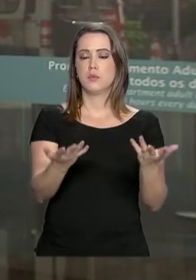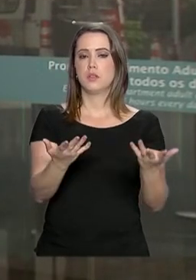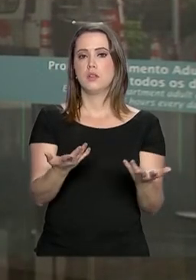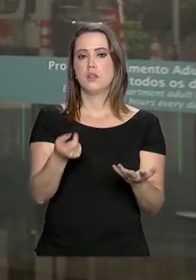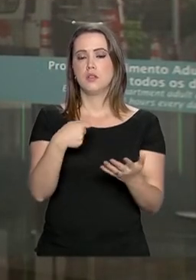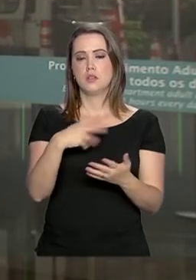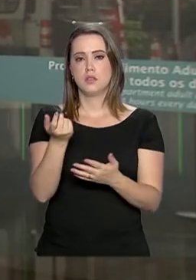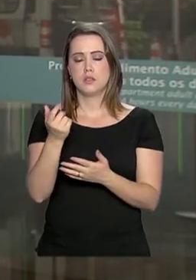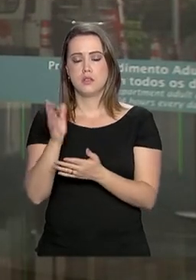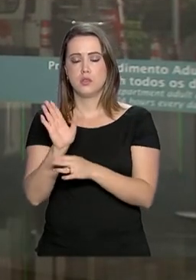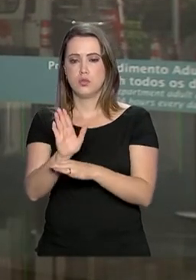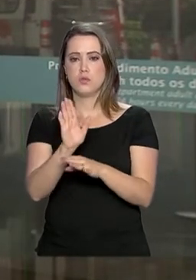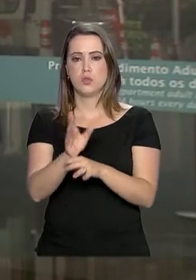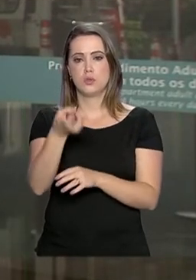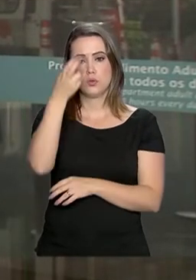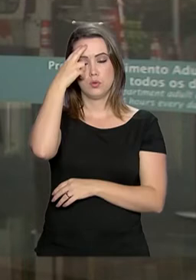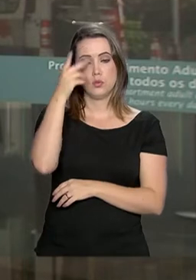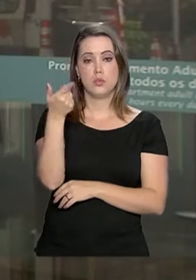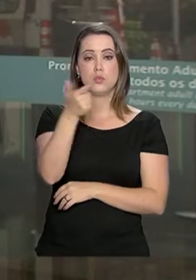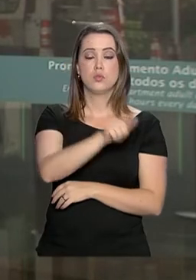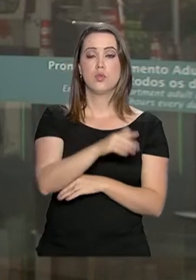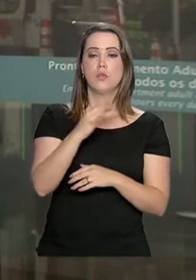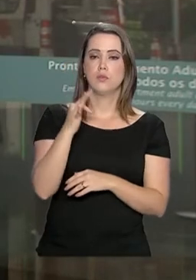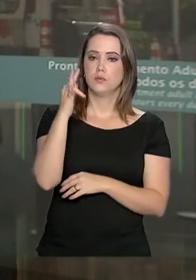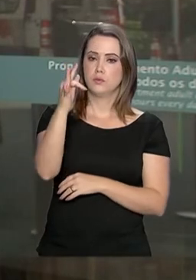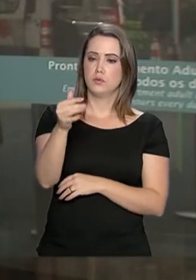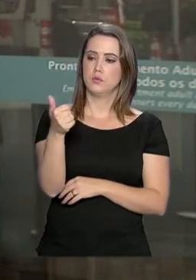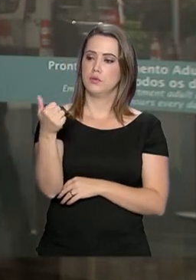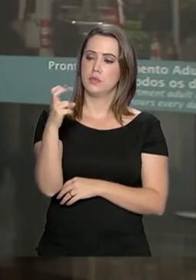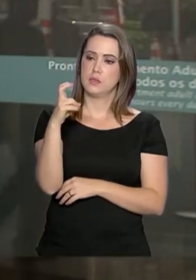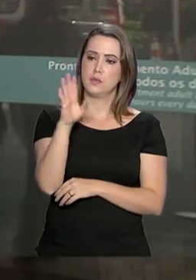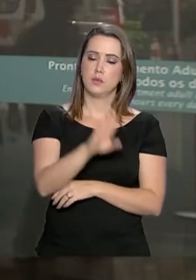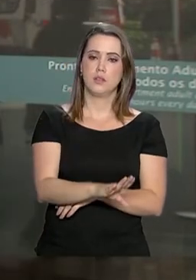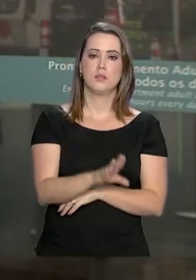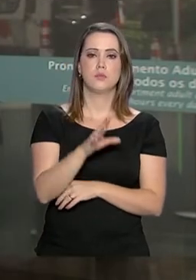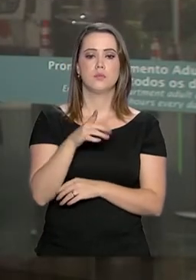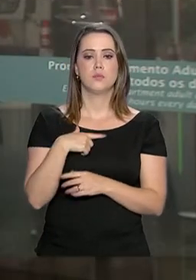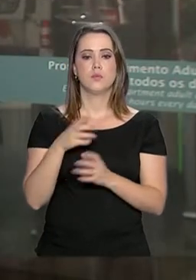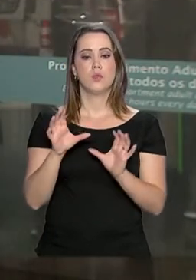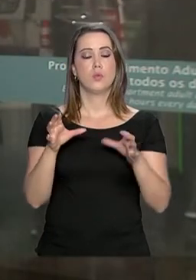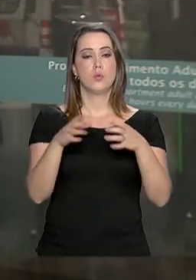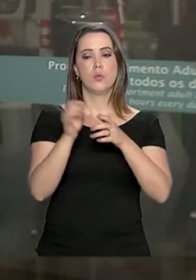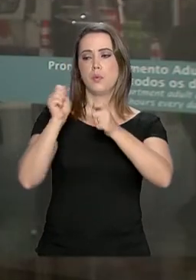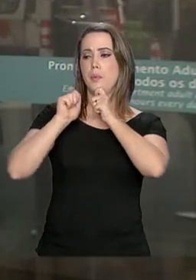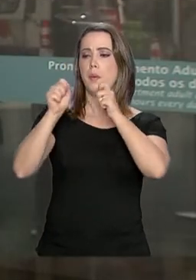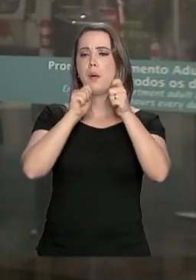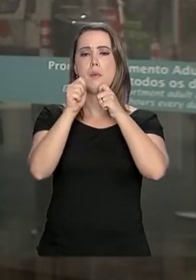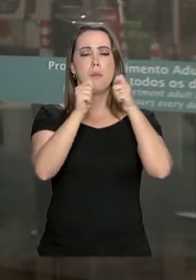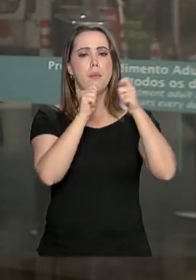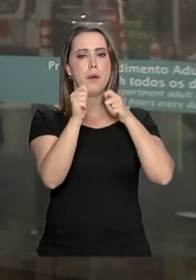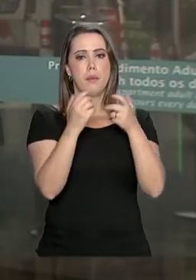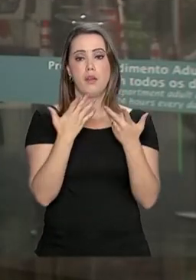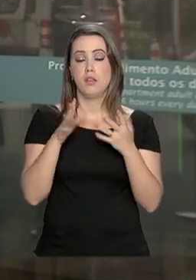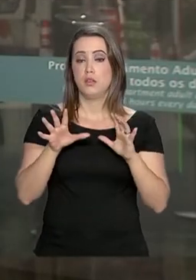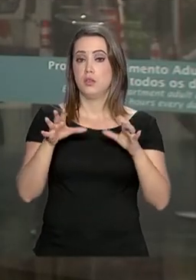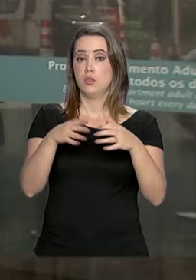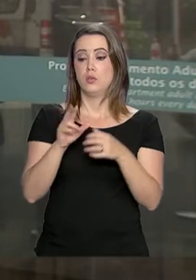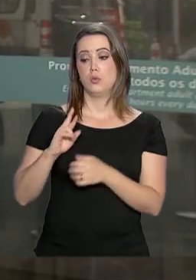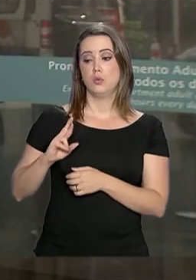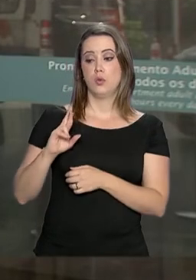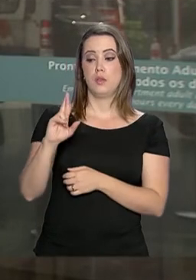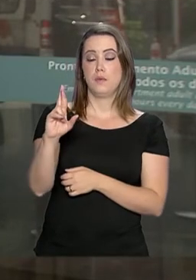patrocínios culturais. Voltamos, portanto, logo mais às 17 horas com a entrevista coletiva do